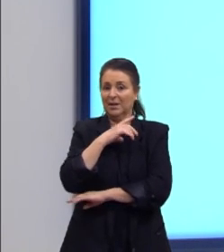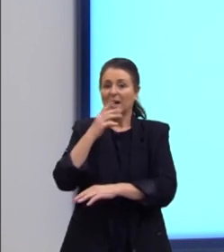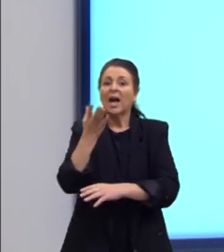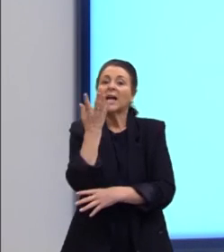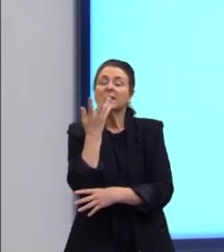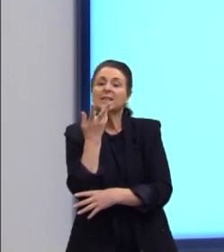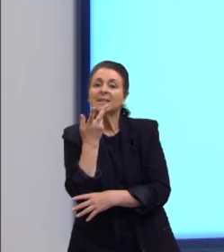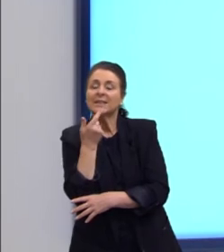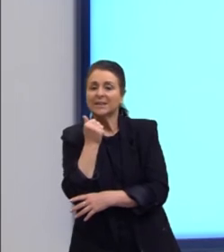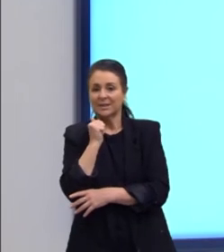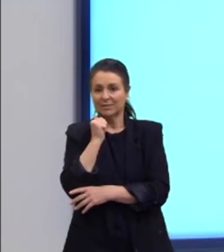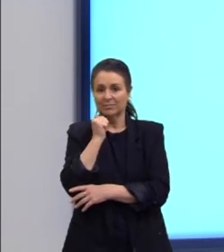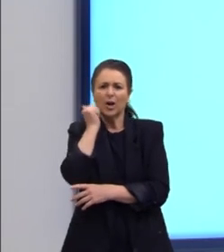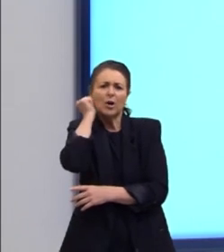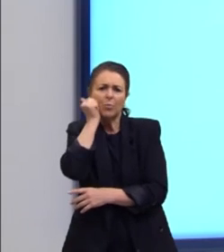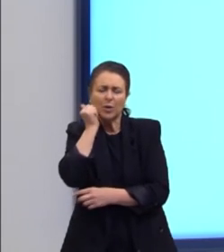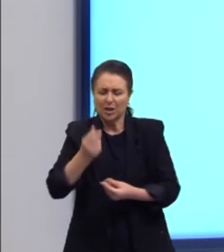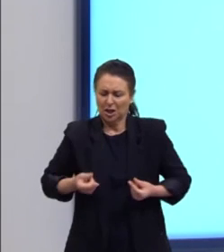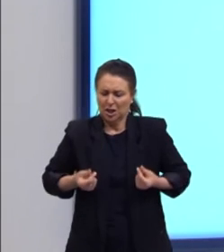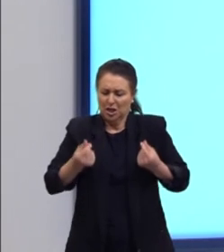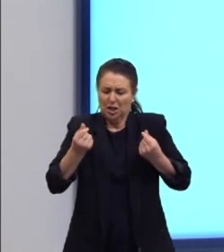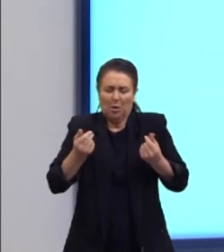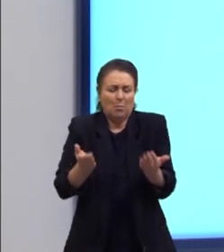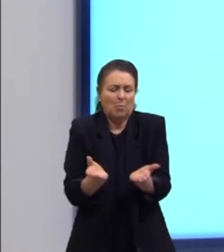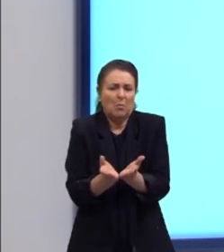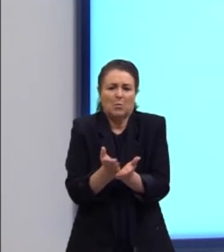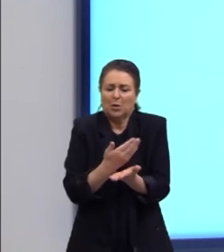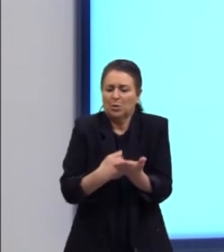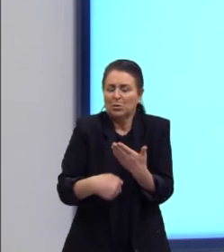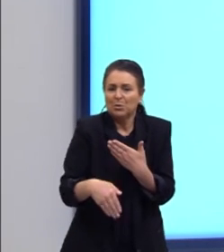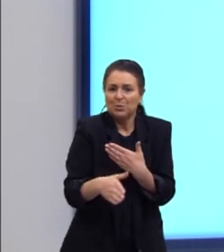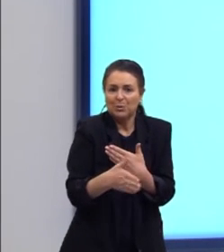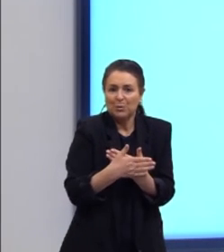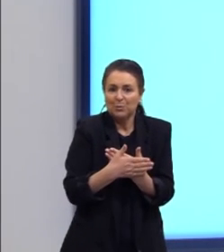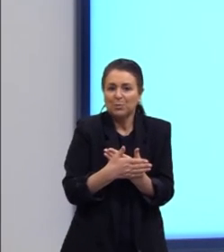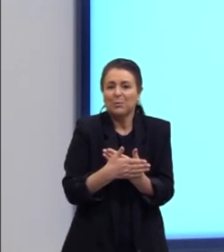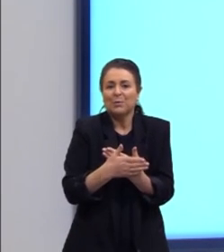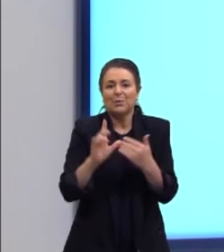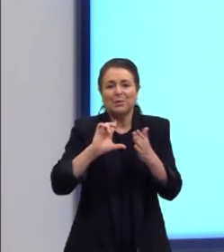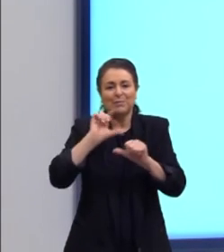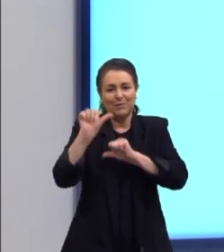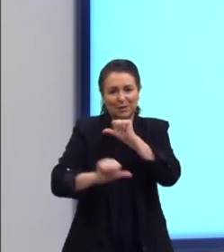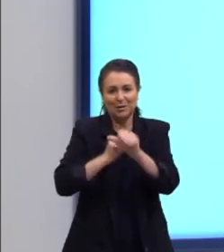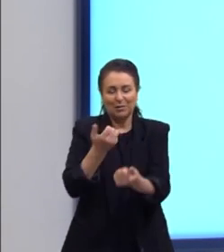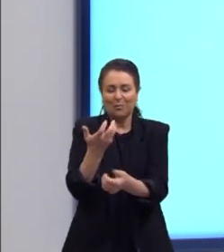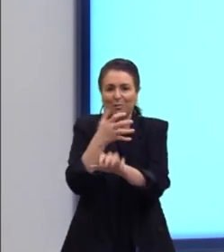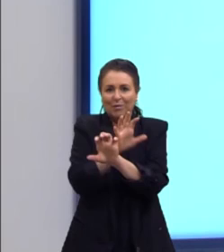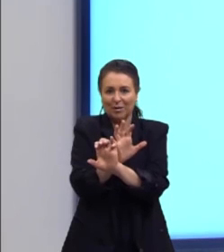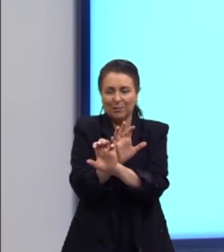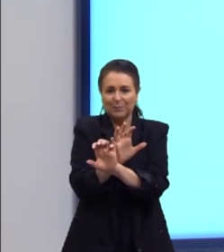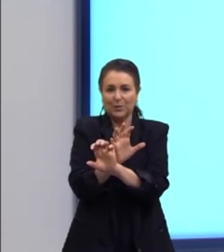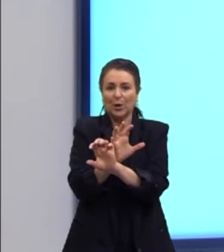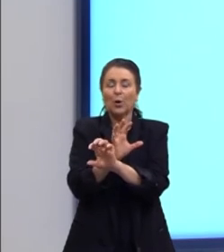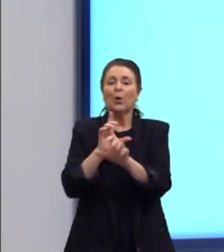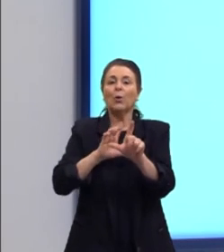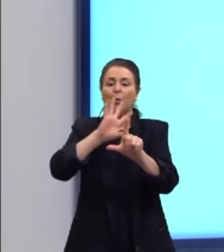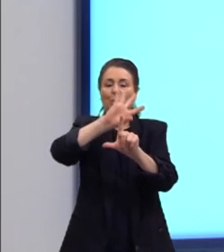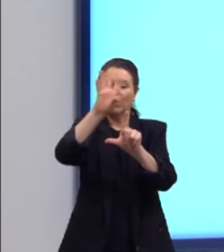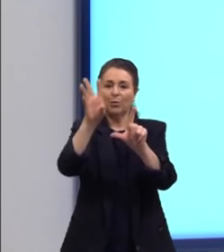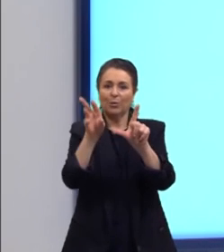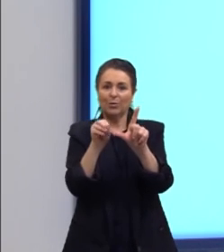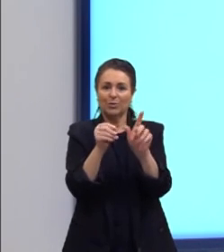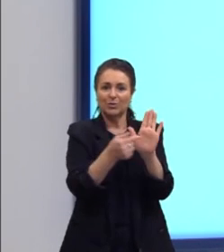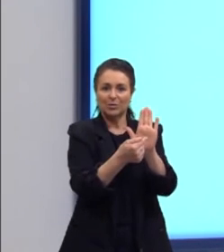criança, morena, rica, pobre, toda a gente acaba sendo caveira. dizia o caricaturista José Gadalupe